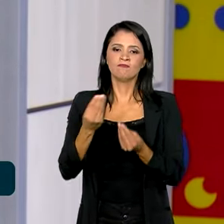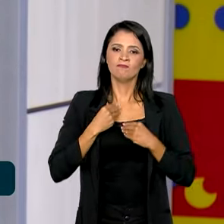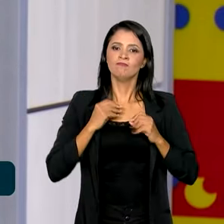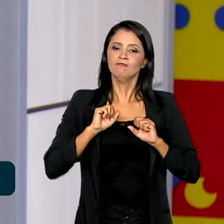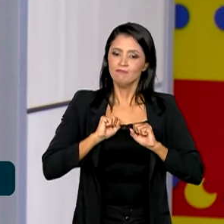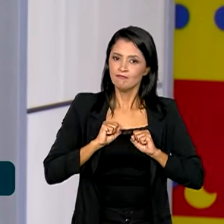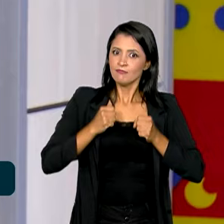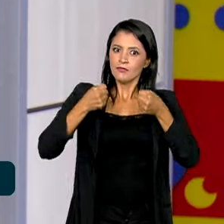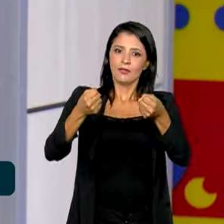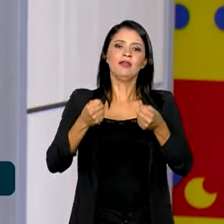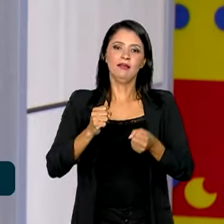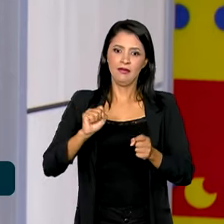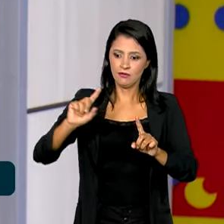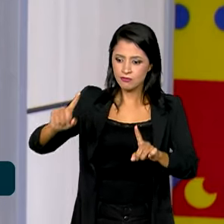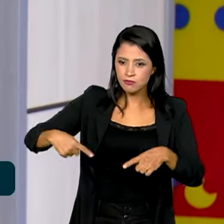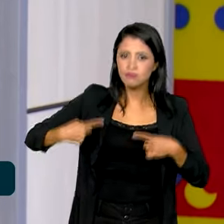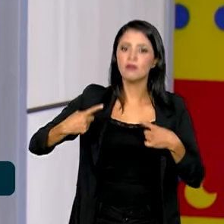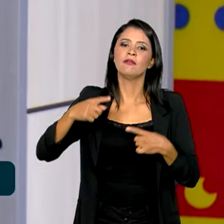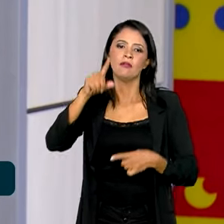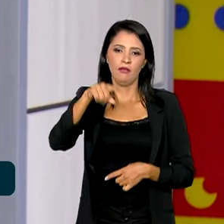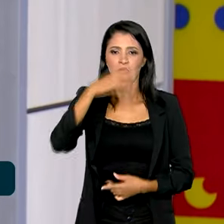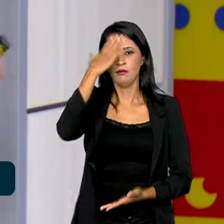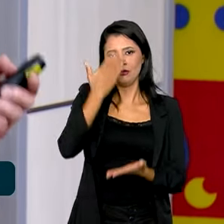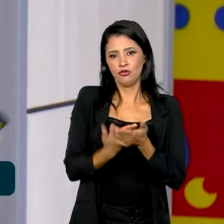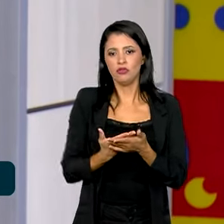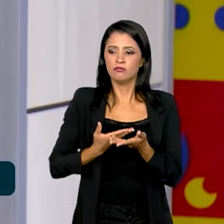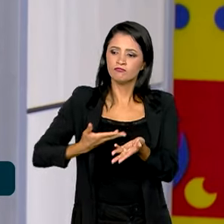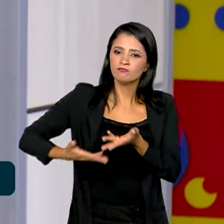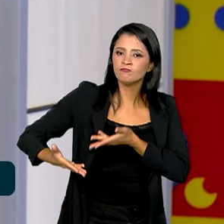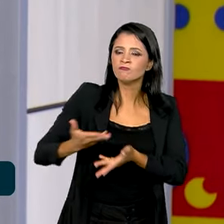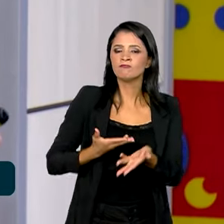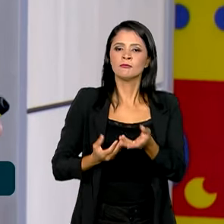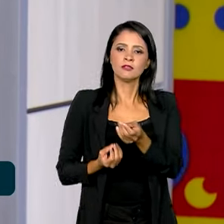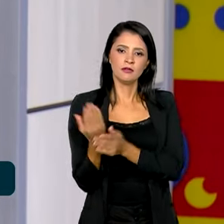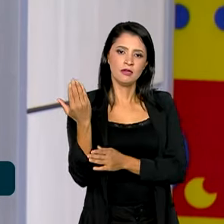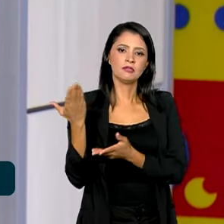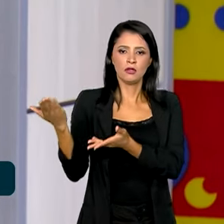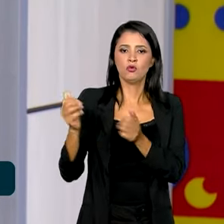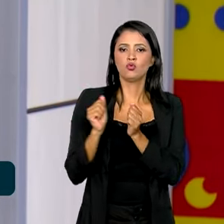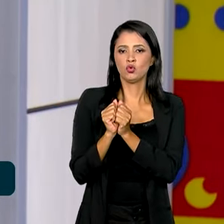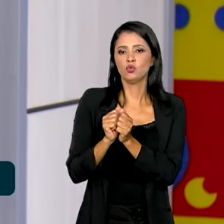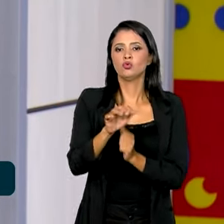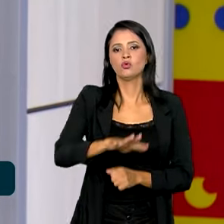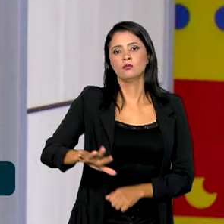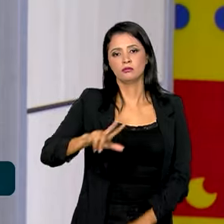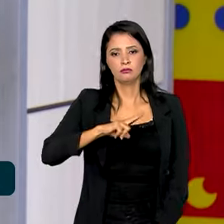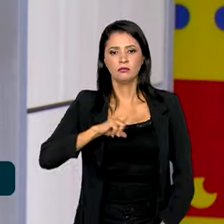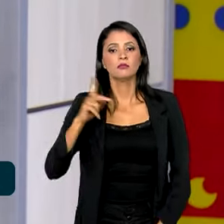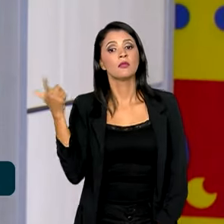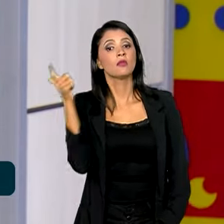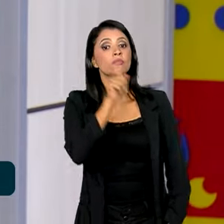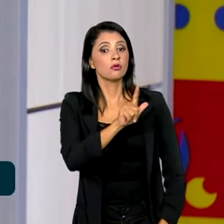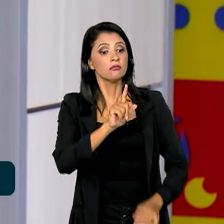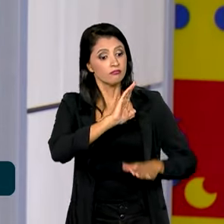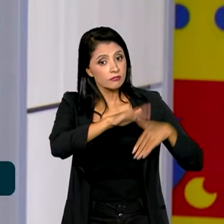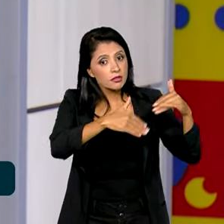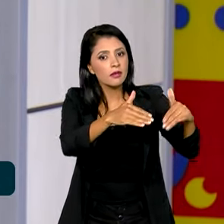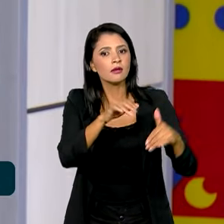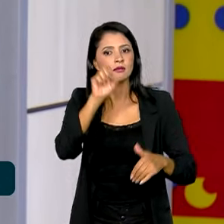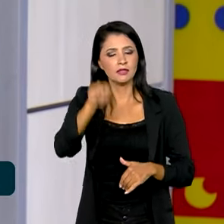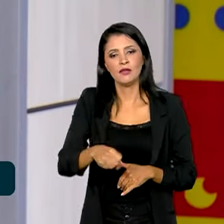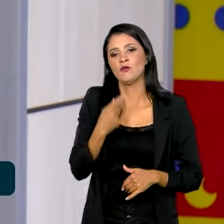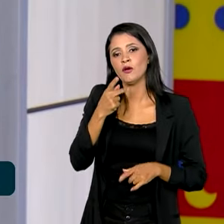mais desafiados e eu acho que com toda essa articulação, essa construção junto com o setor privado, eu acho que a gente chega lá. E eu falo isso